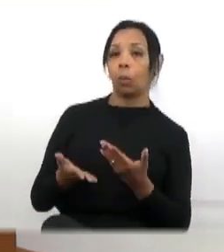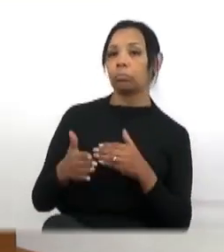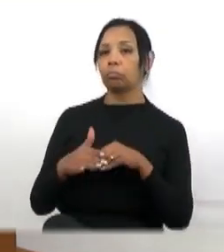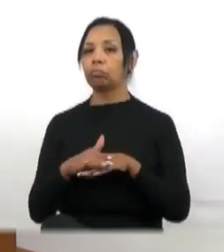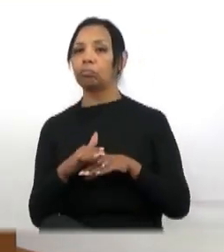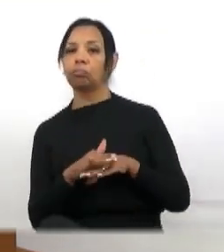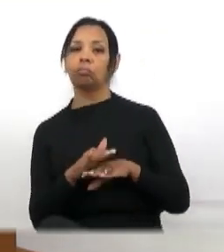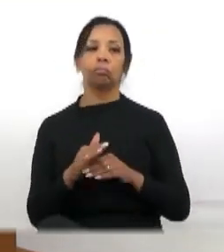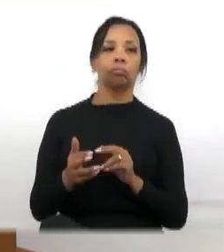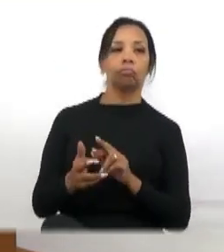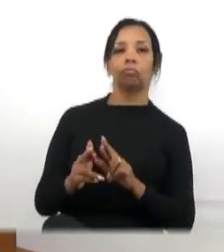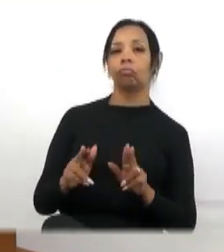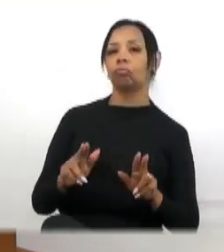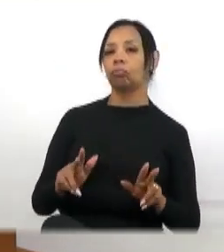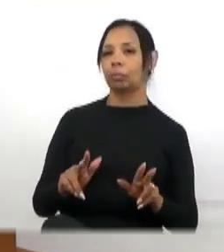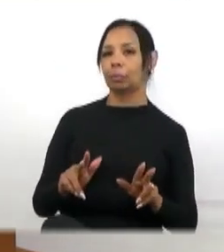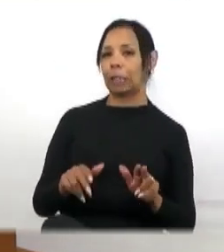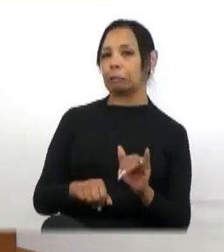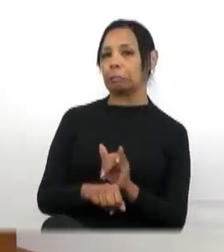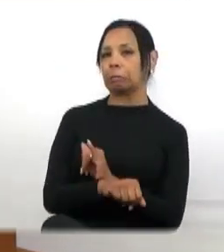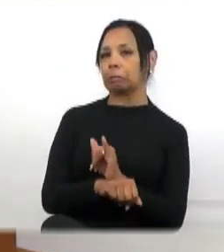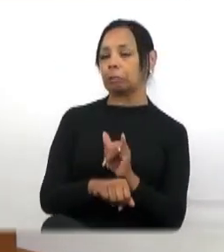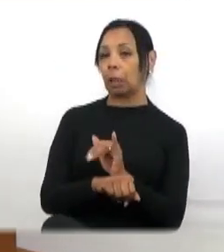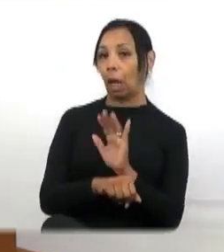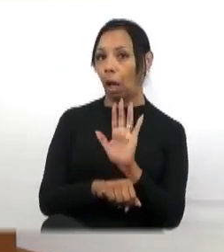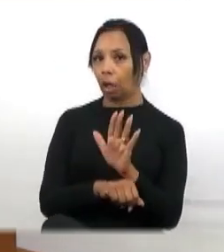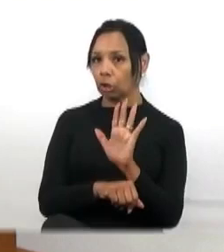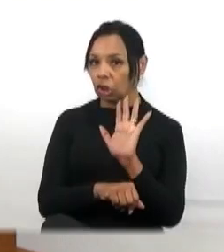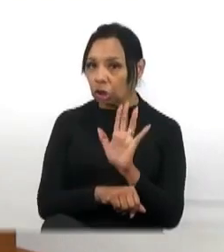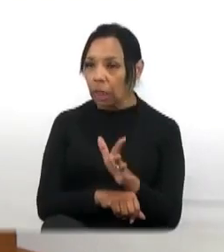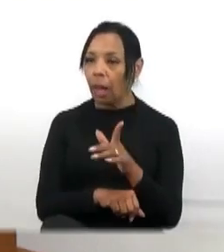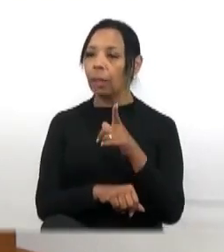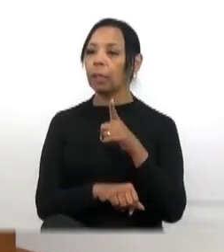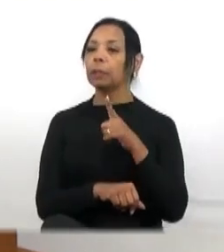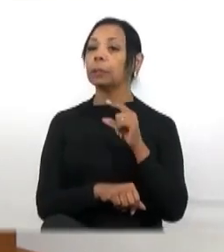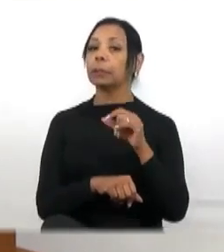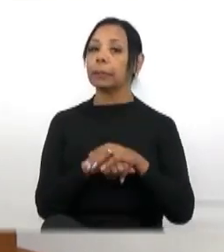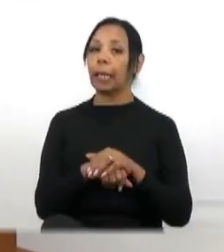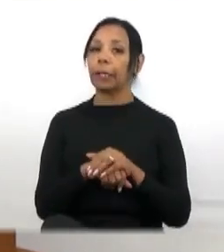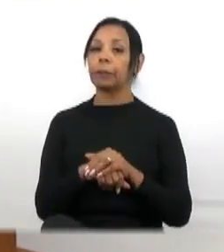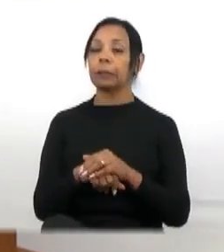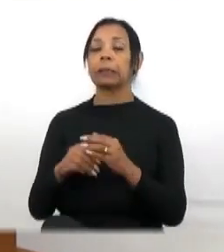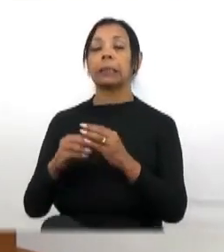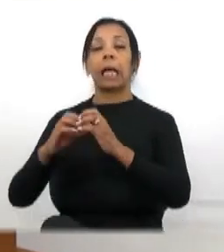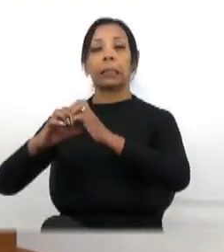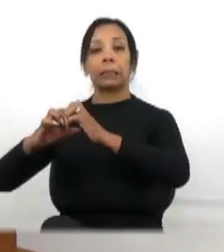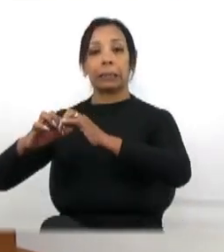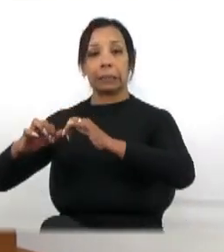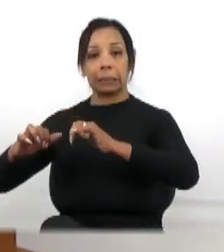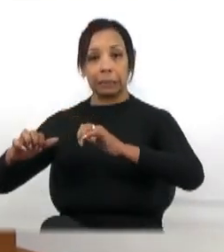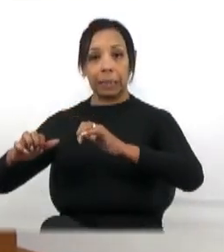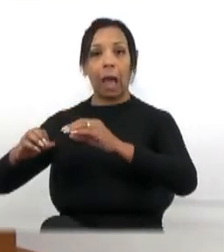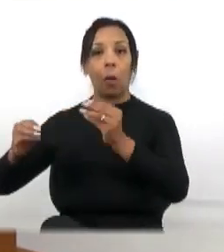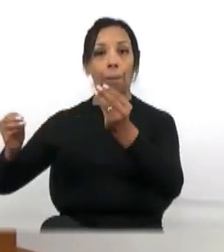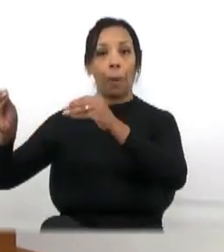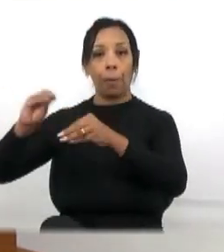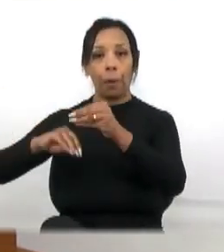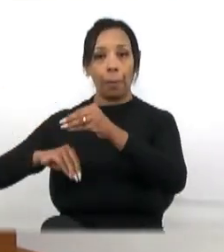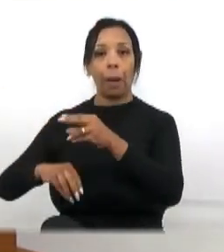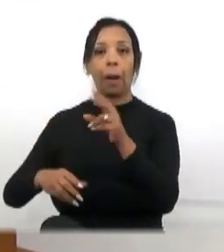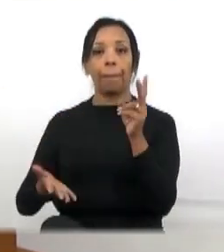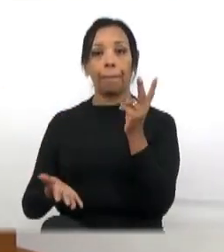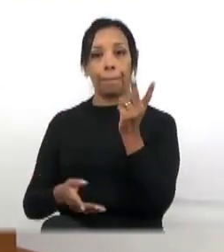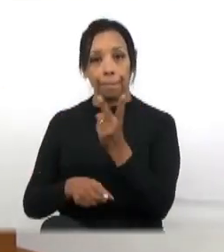uma cidade que já tem um aterro clandestino em próprio público, em terreno público,